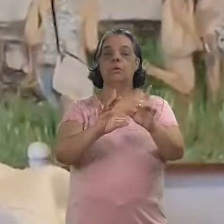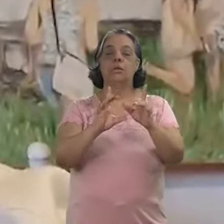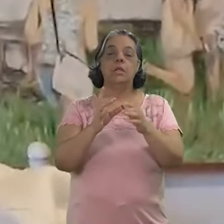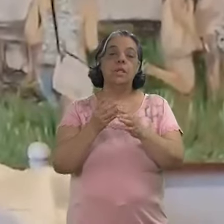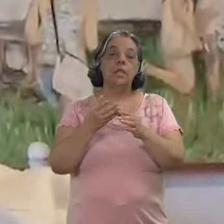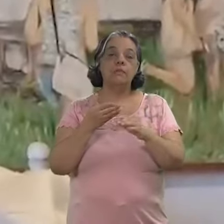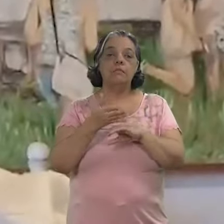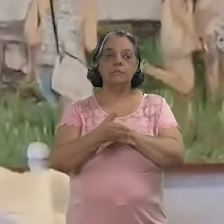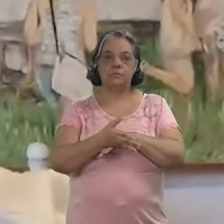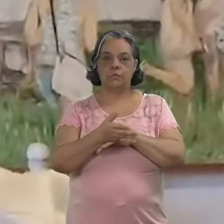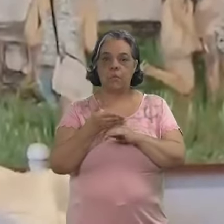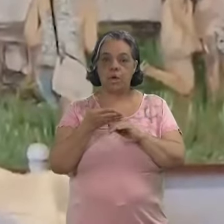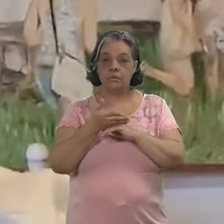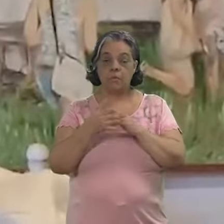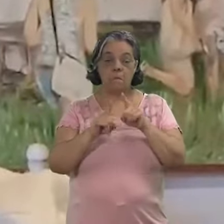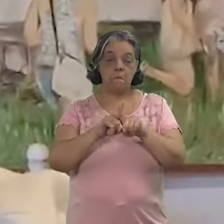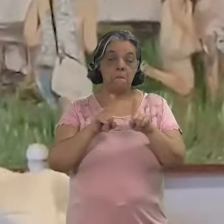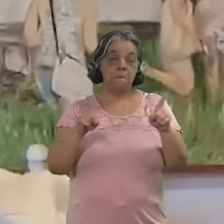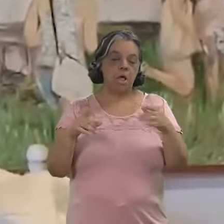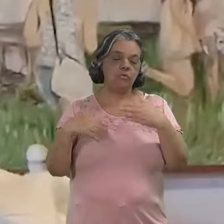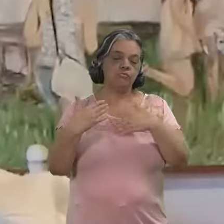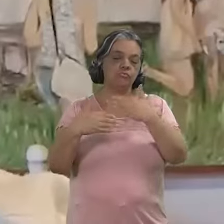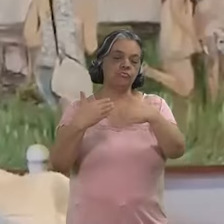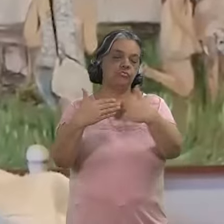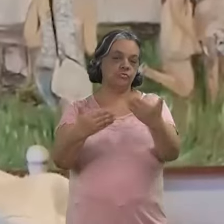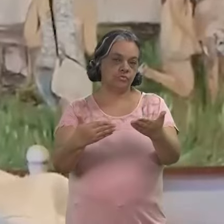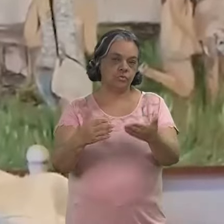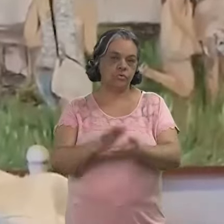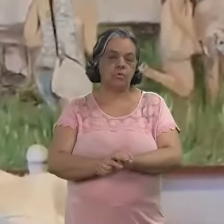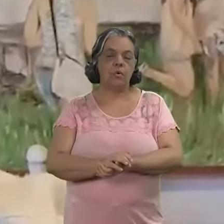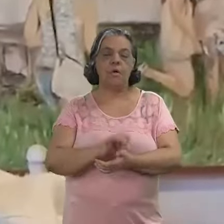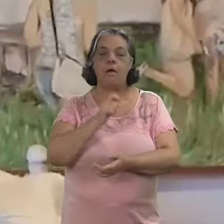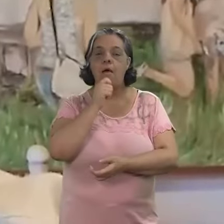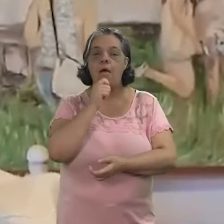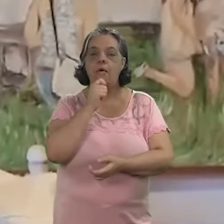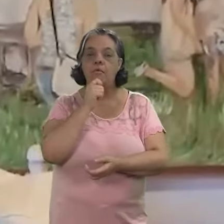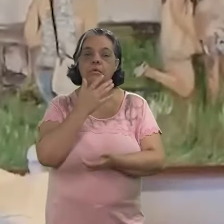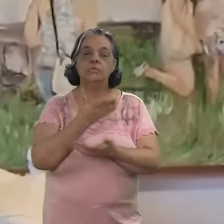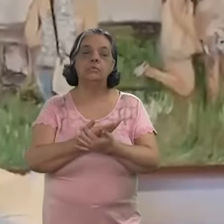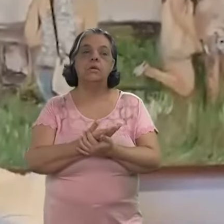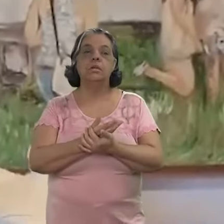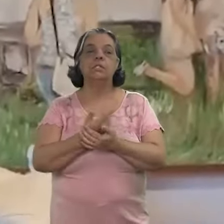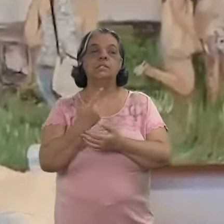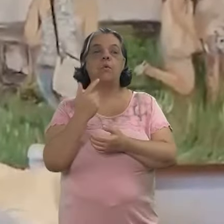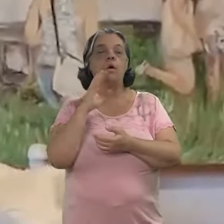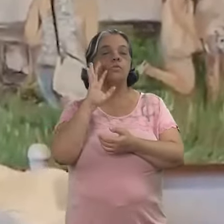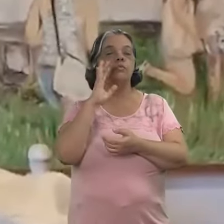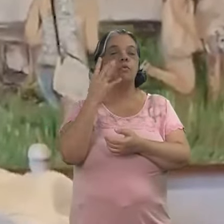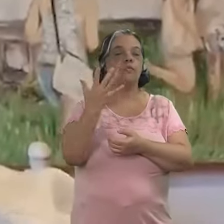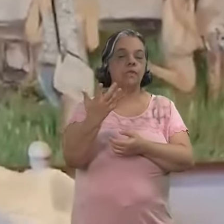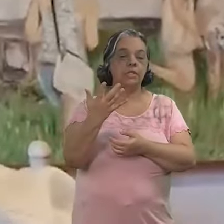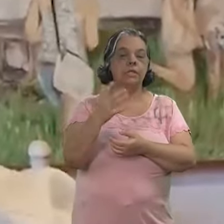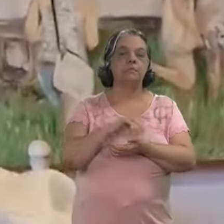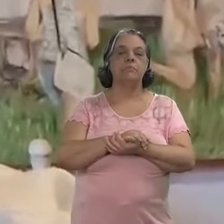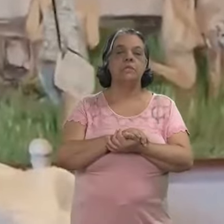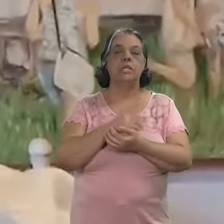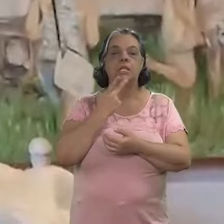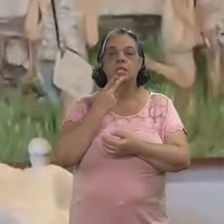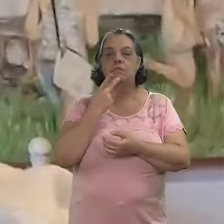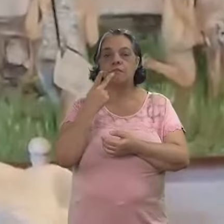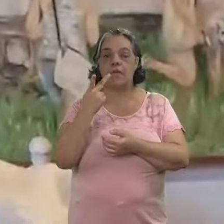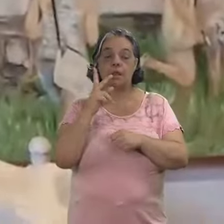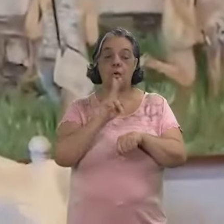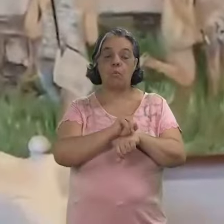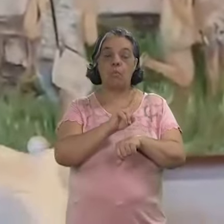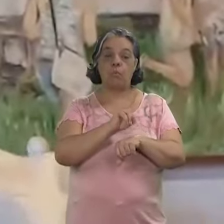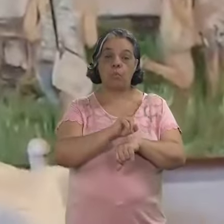facilitam o acesso. No entanto, isso gerou uma questão ainda talvez não muito bem resolvida que diz respeito